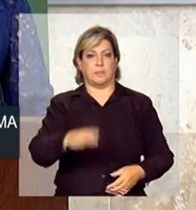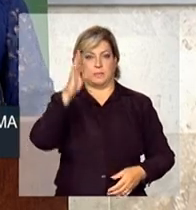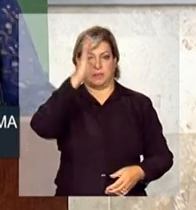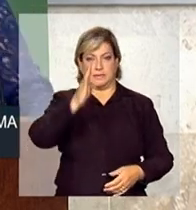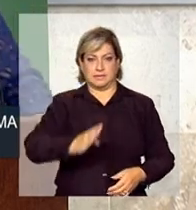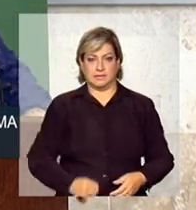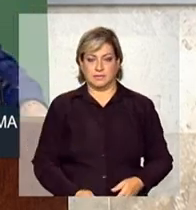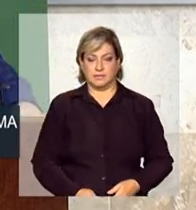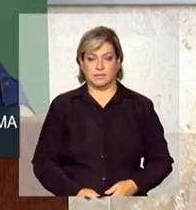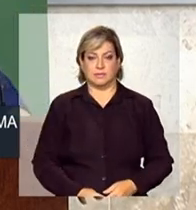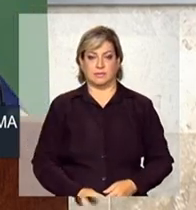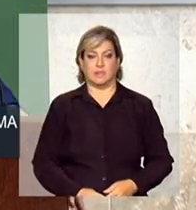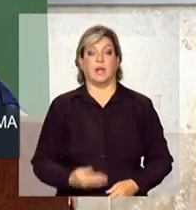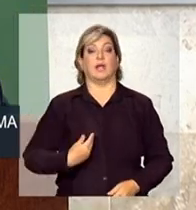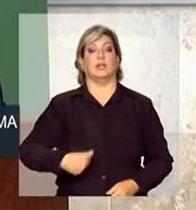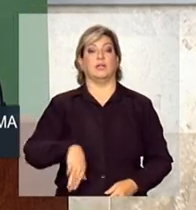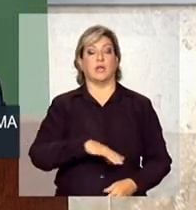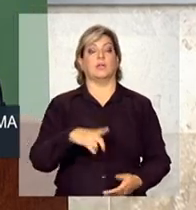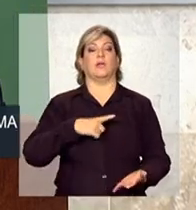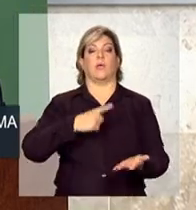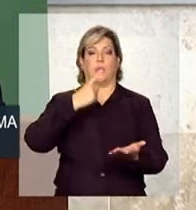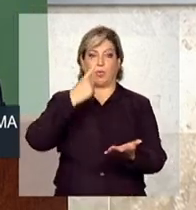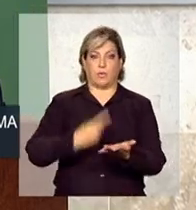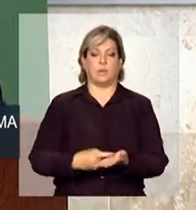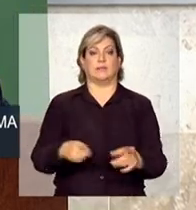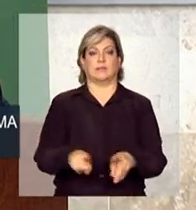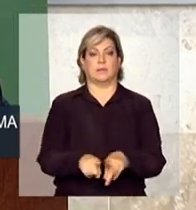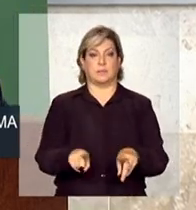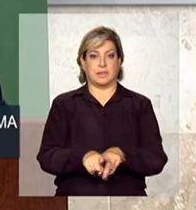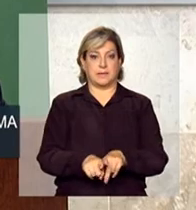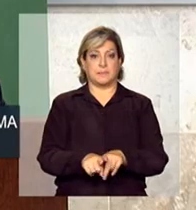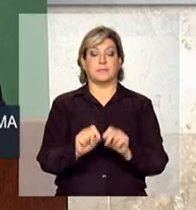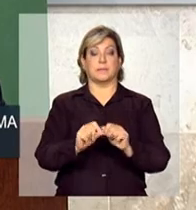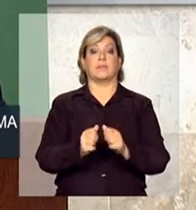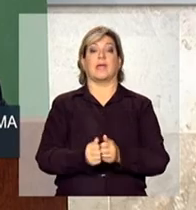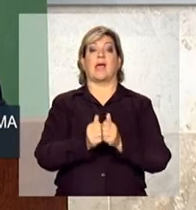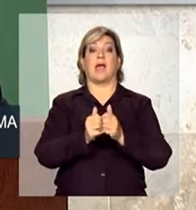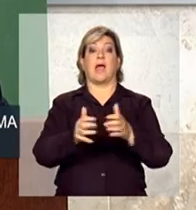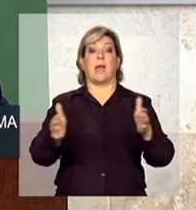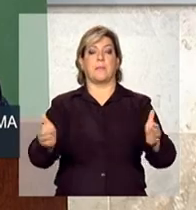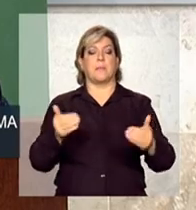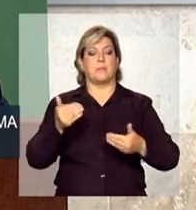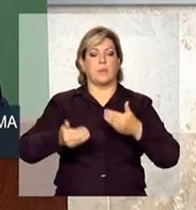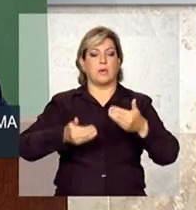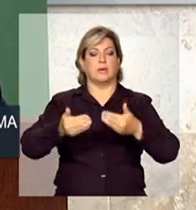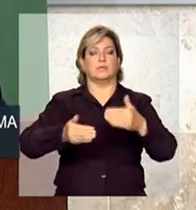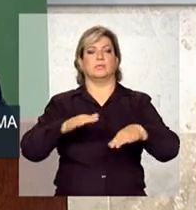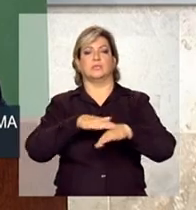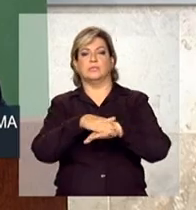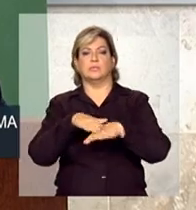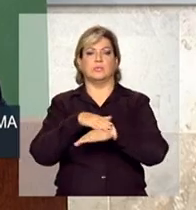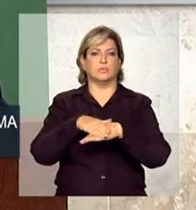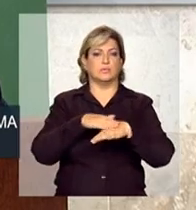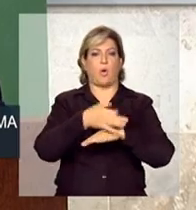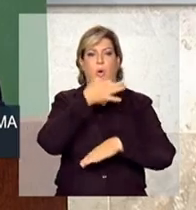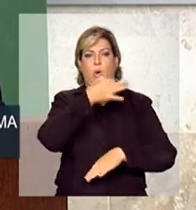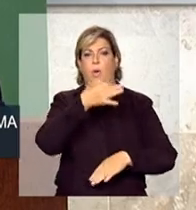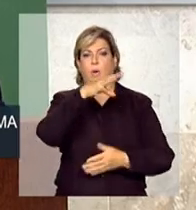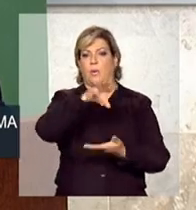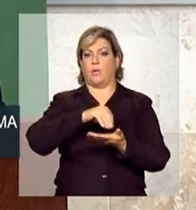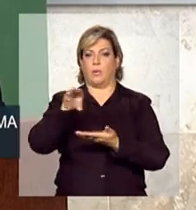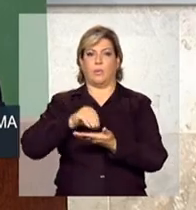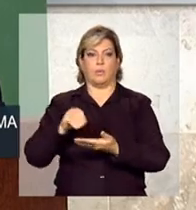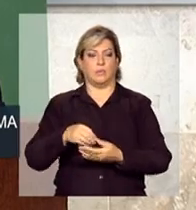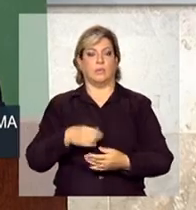e estamos comprometidos também em abrir um processo de discussão em que nós temos de discutir